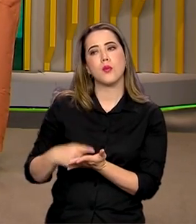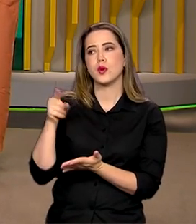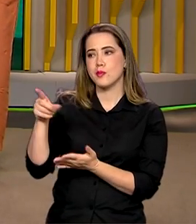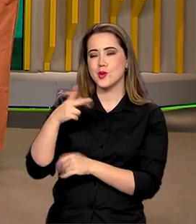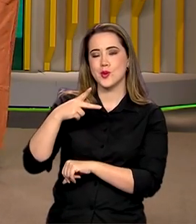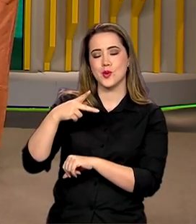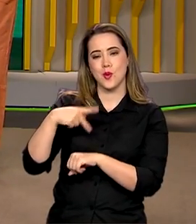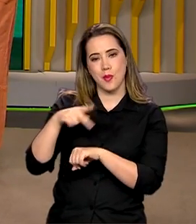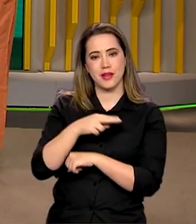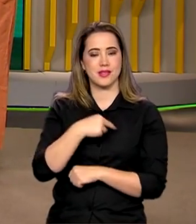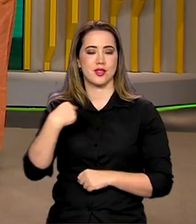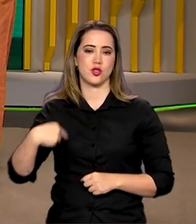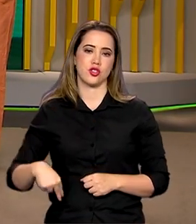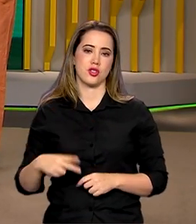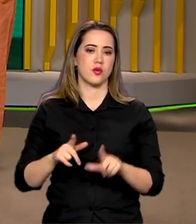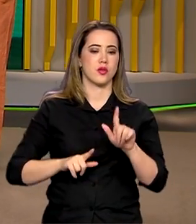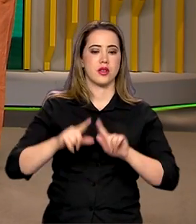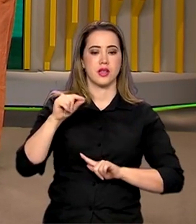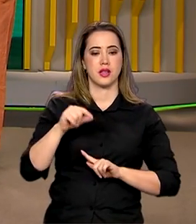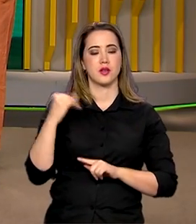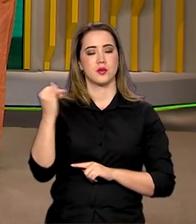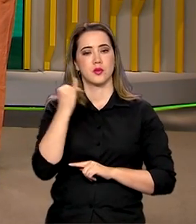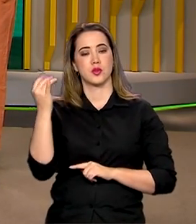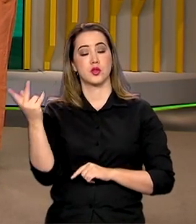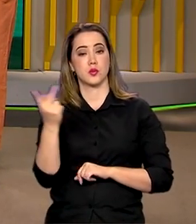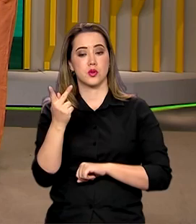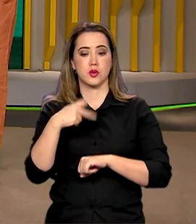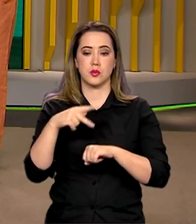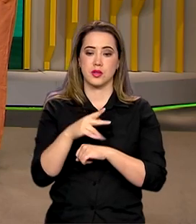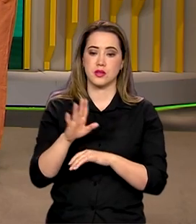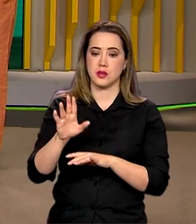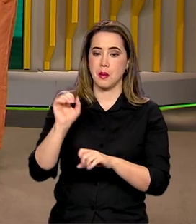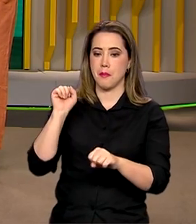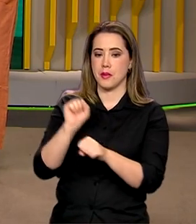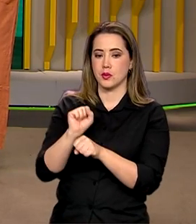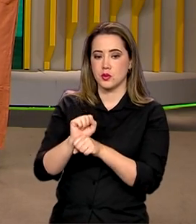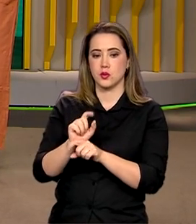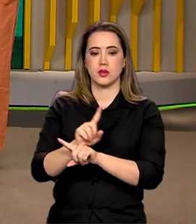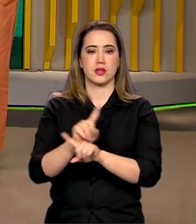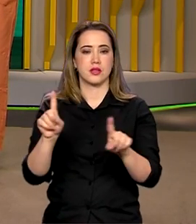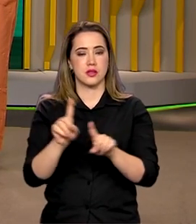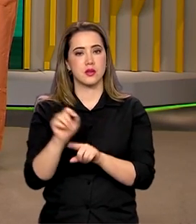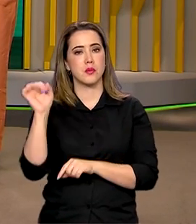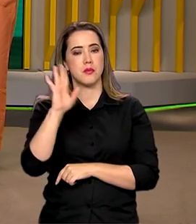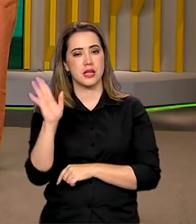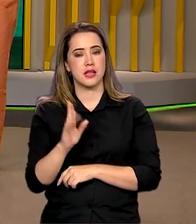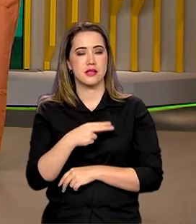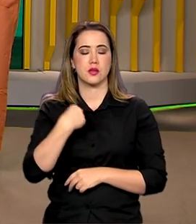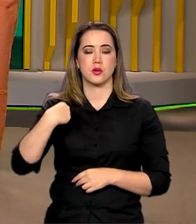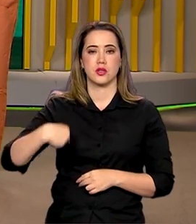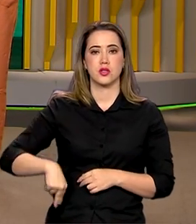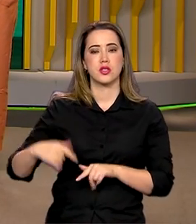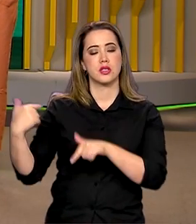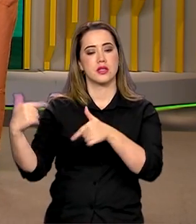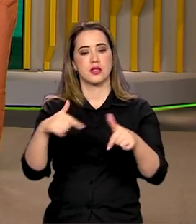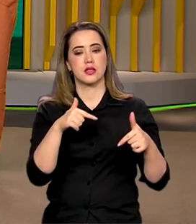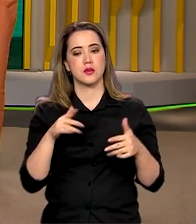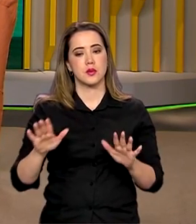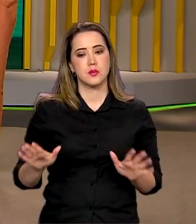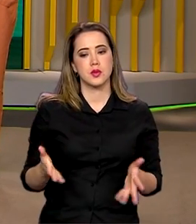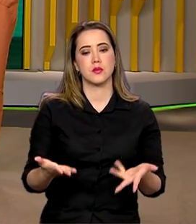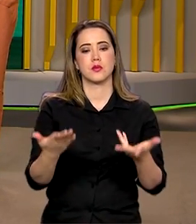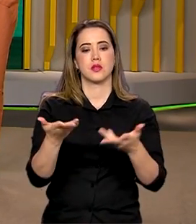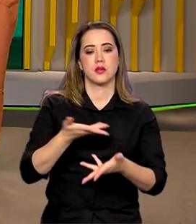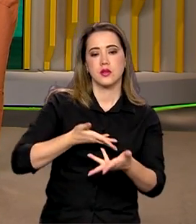histórico na relação entre os dois países. E acham que parou por aí? Nada disso. O Brasil e a estão trabalhando para aumentar a